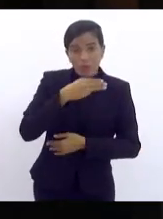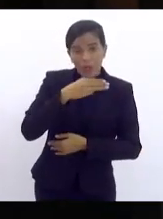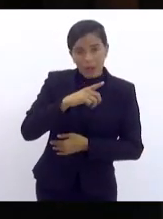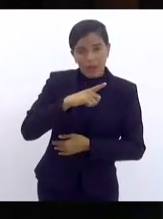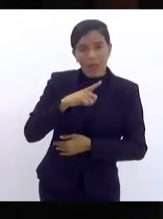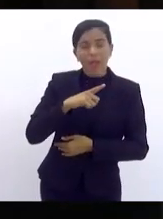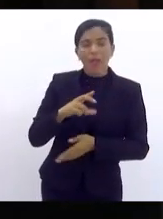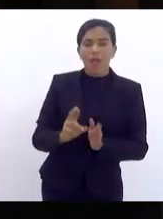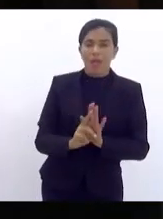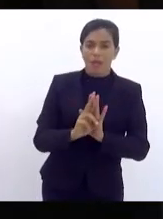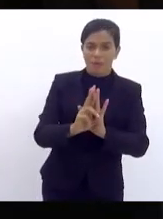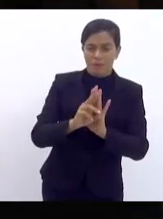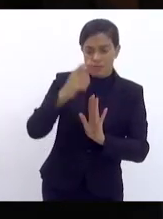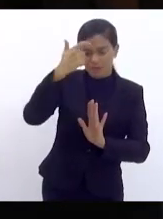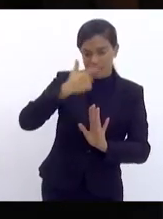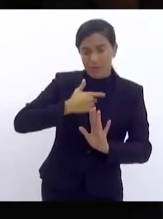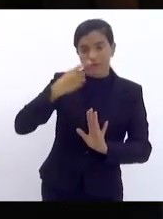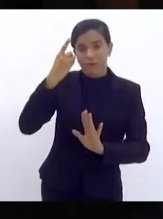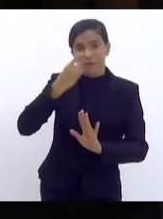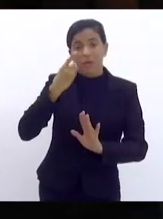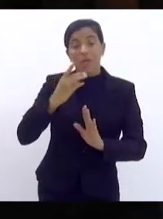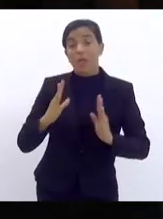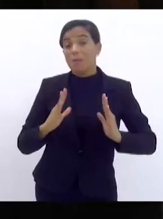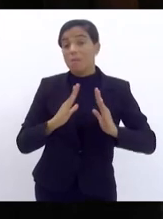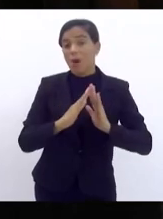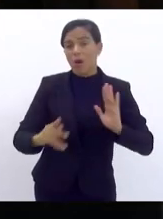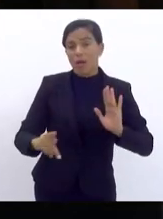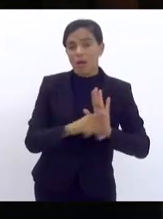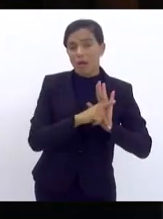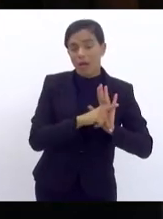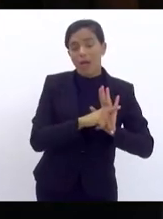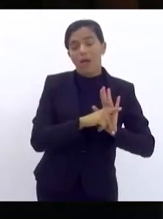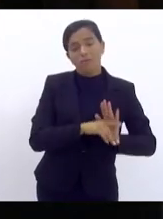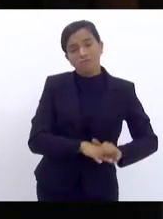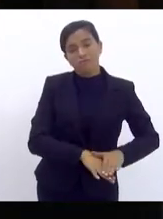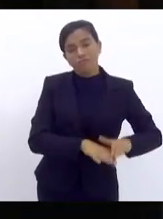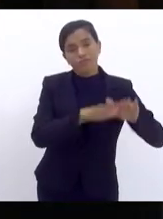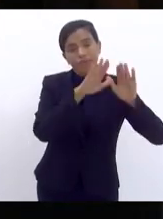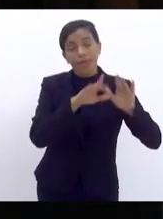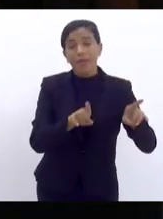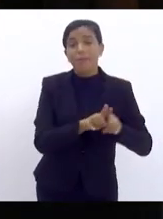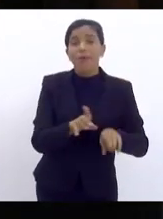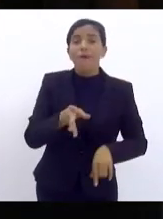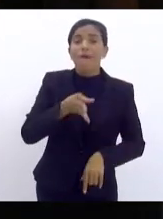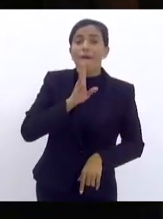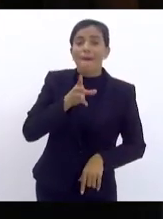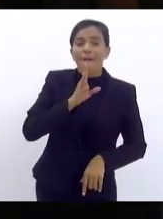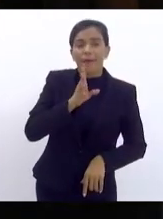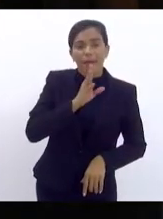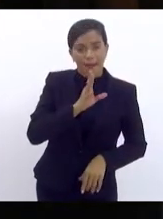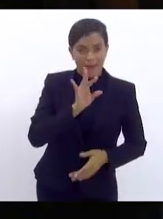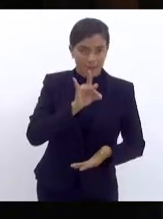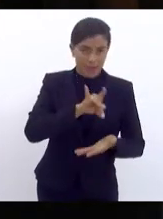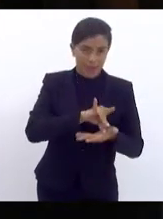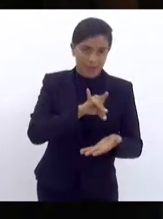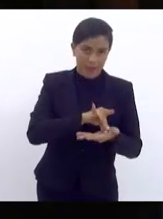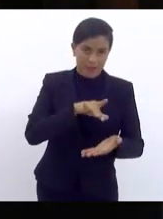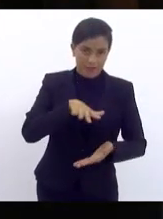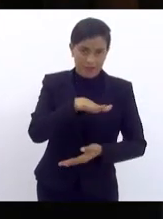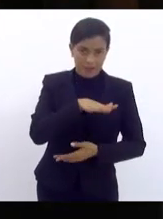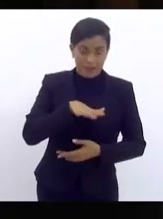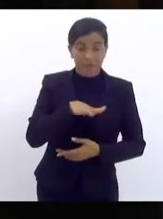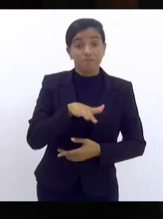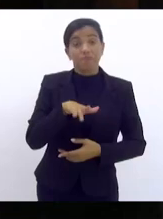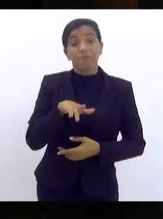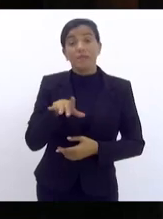sim, um deputado que mora em Mangaratiba, que conhece as realidades. E eu tenho certeza que, com a ajuda do